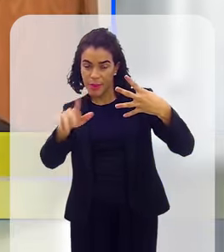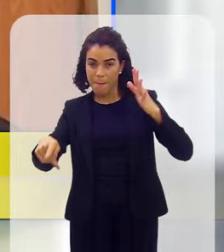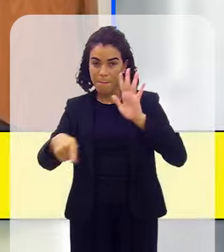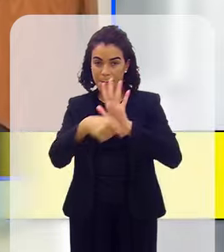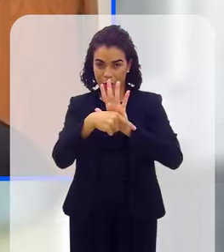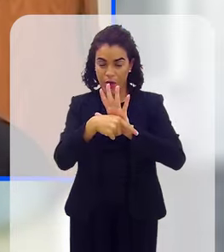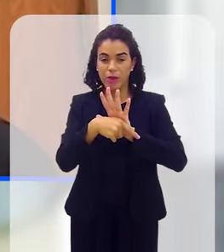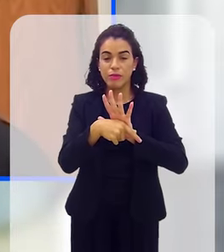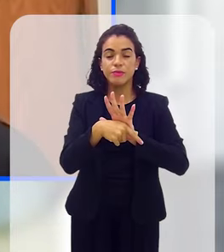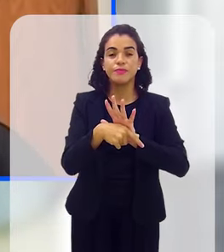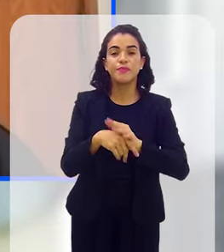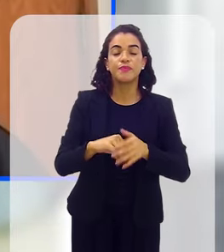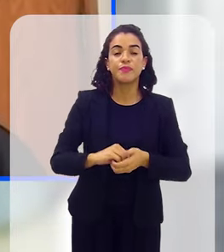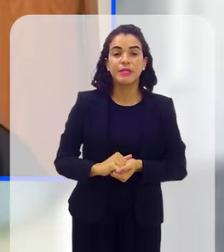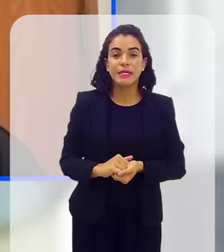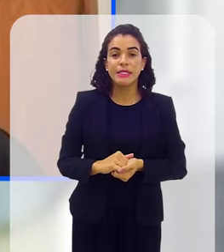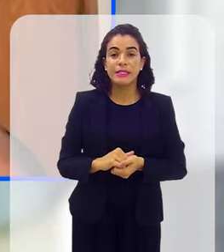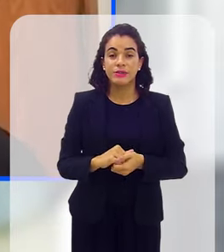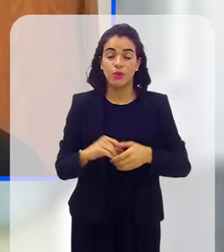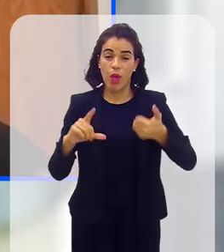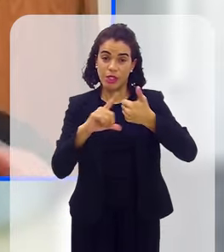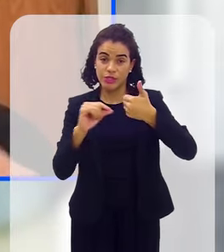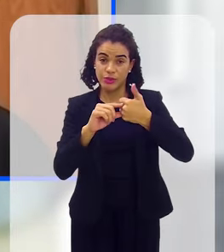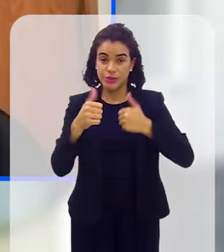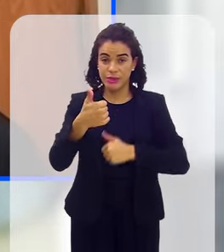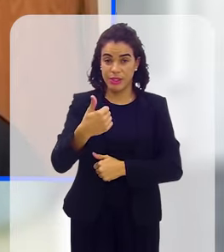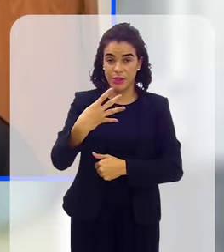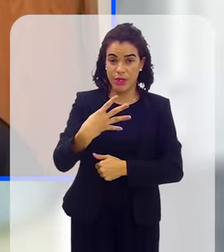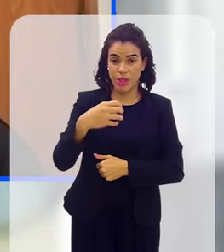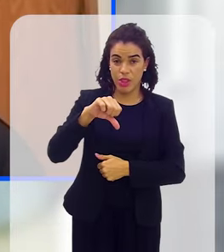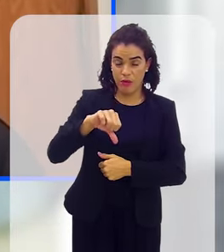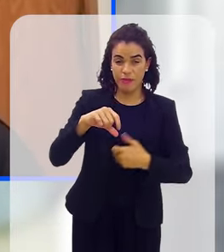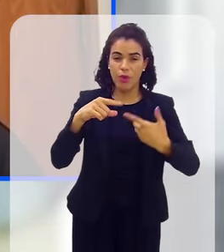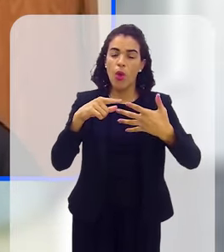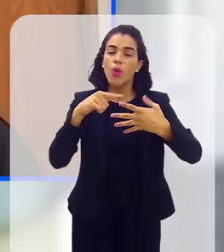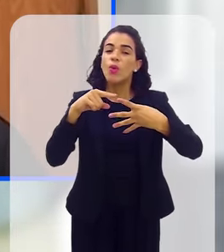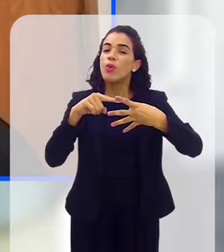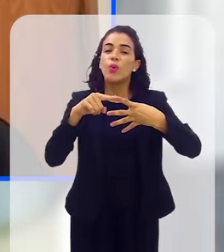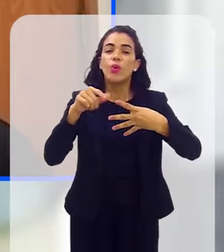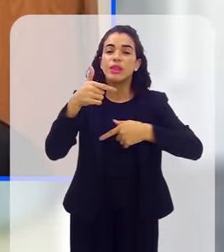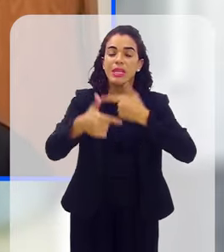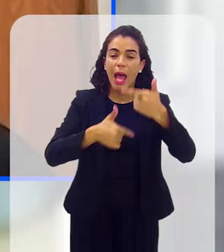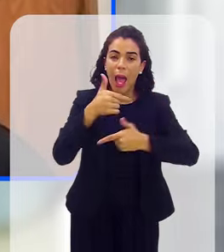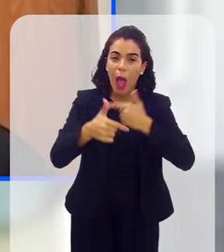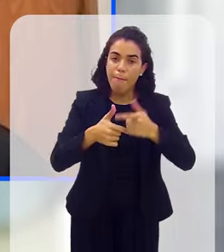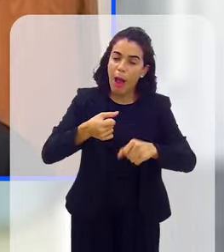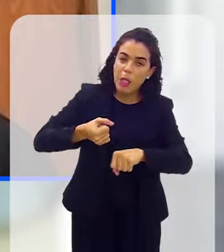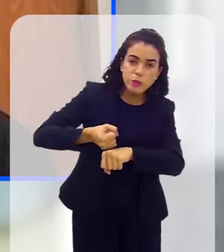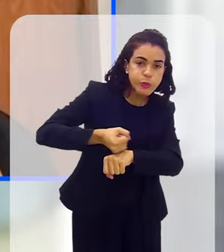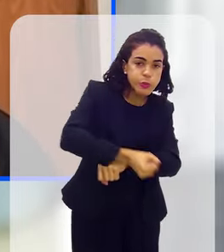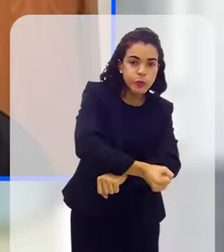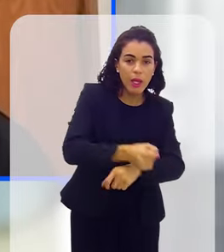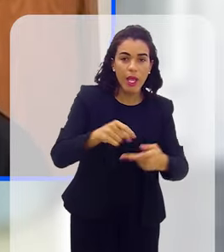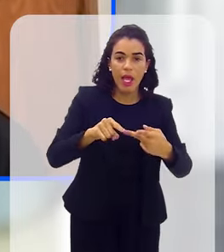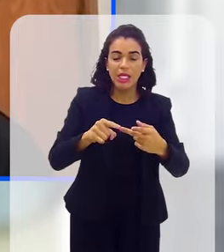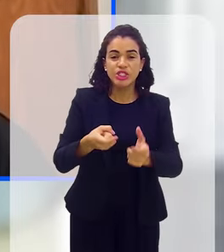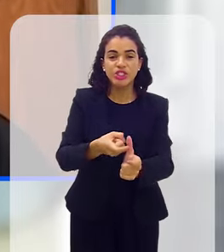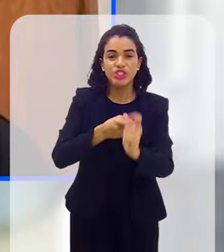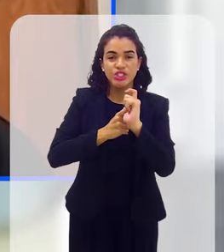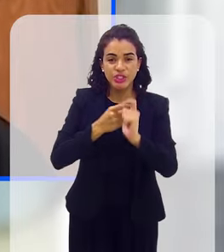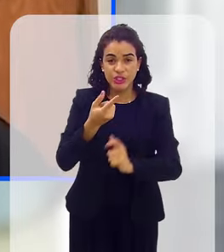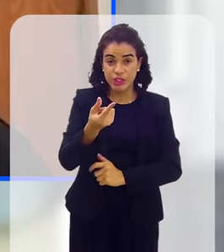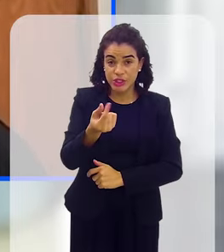desse artigo 149, e que são trabalho forçado, servidão por dívida, condições